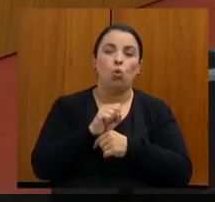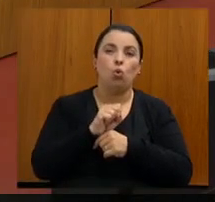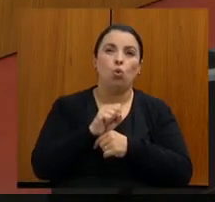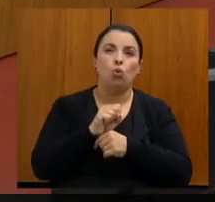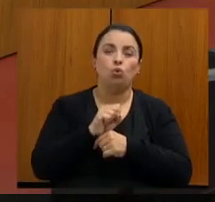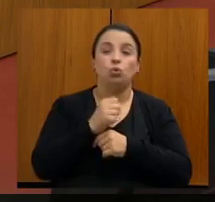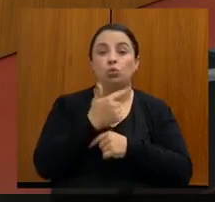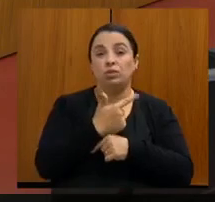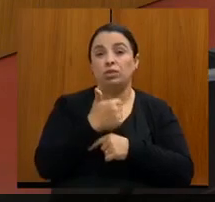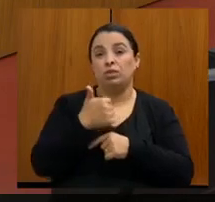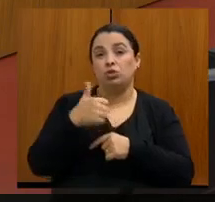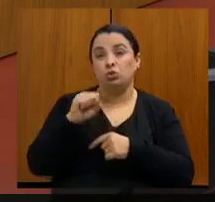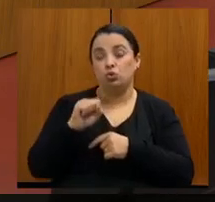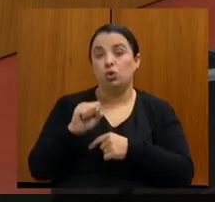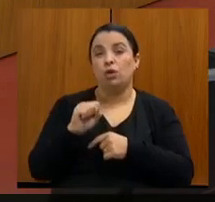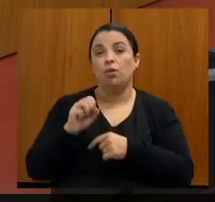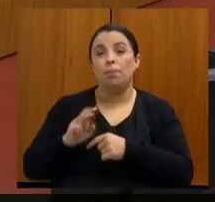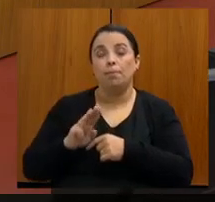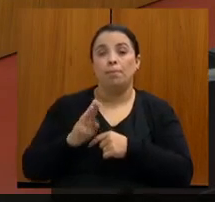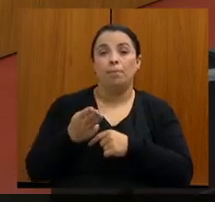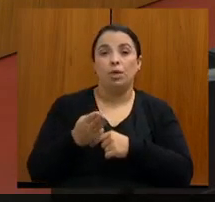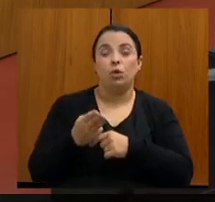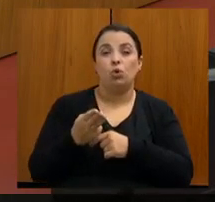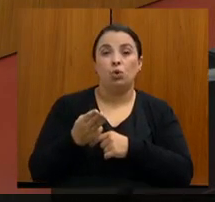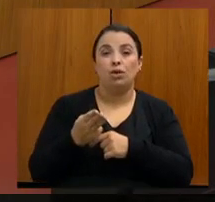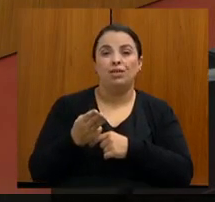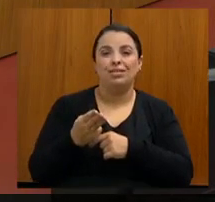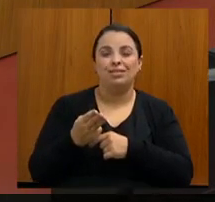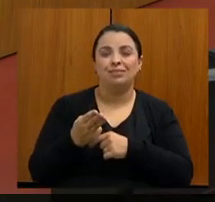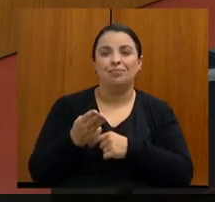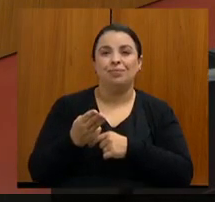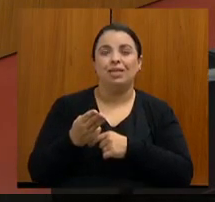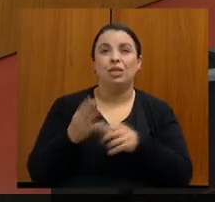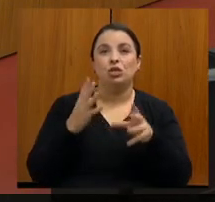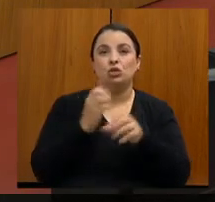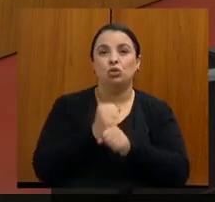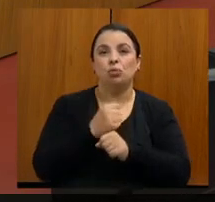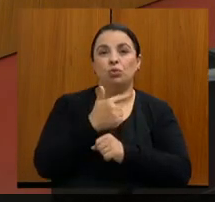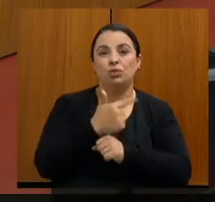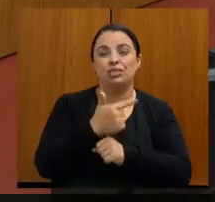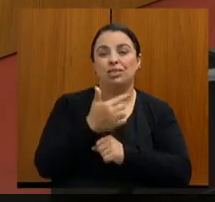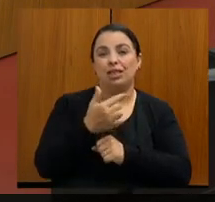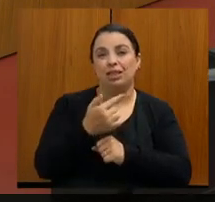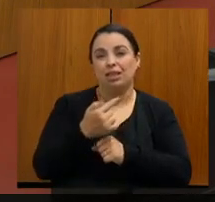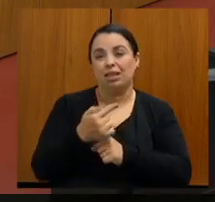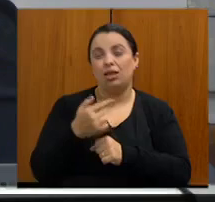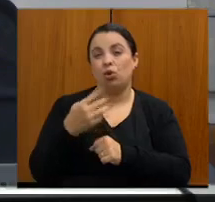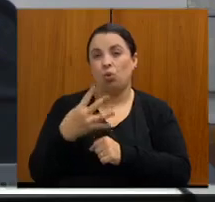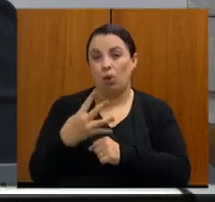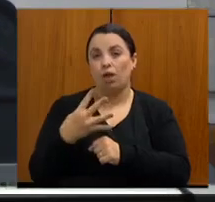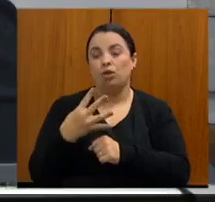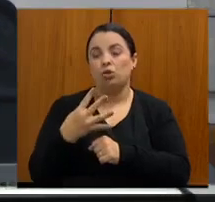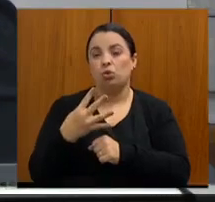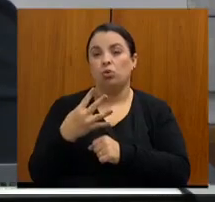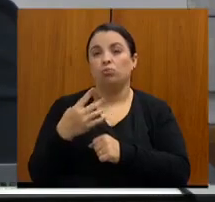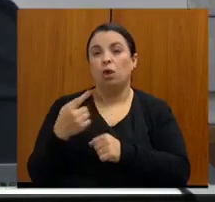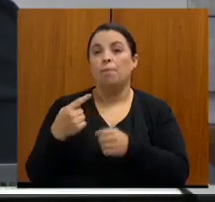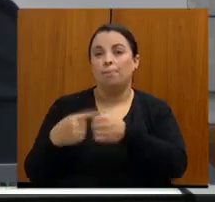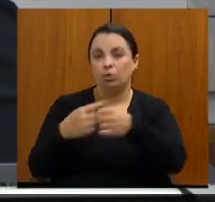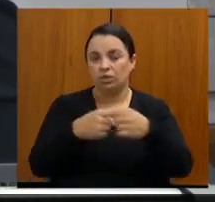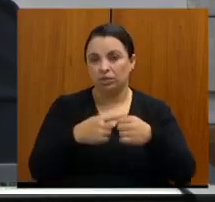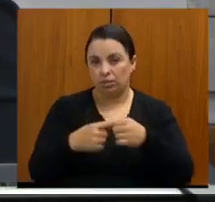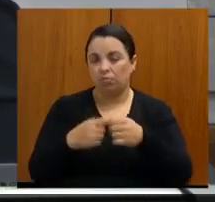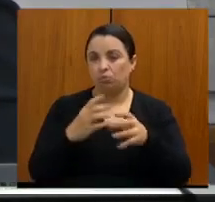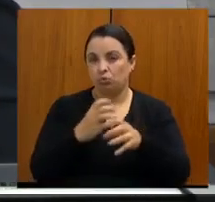218 milhões na conta de 774 municípios, eles já estão em processo licitatório. E nós estamos discutindo também os